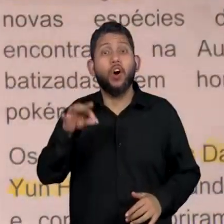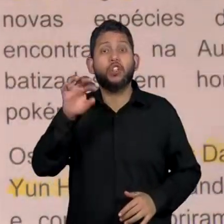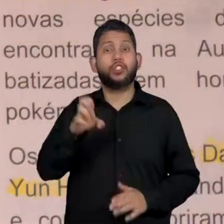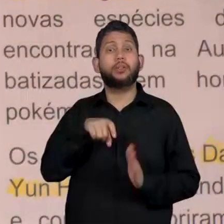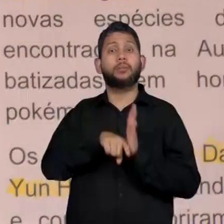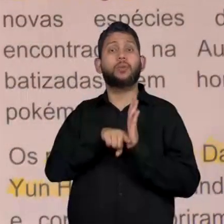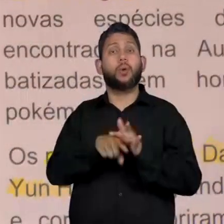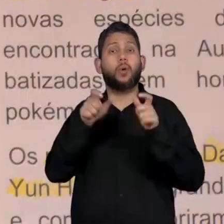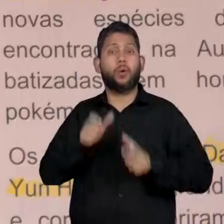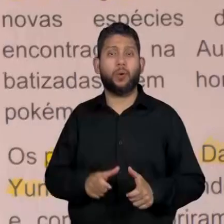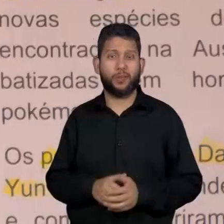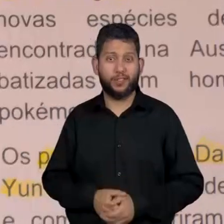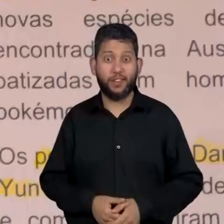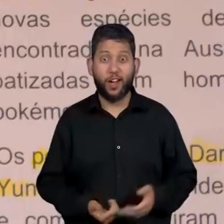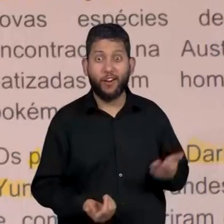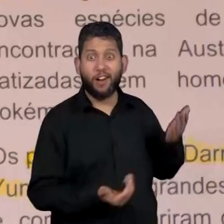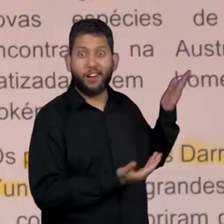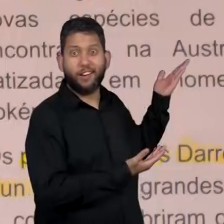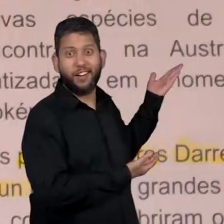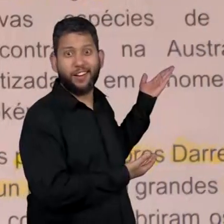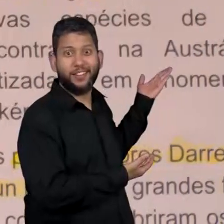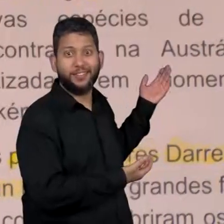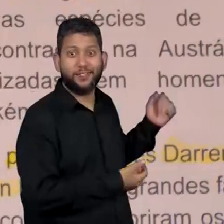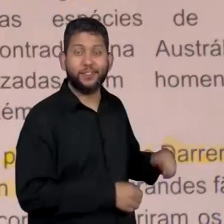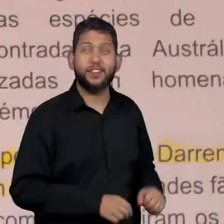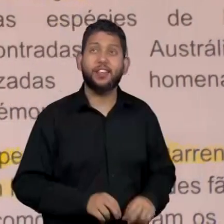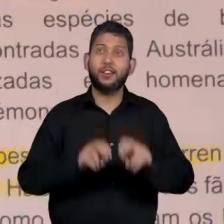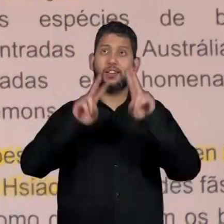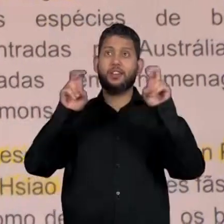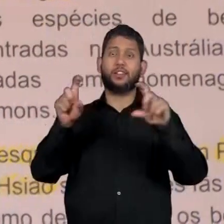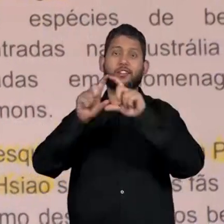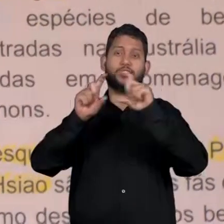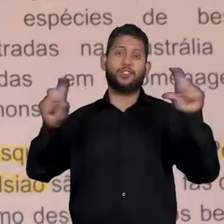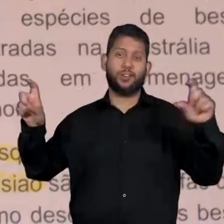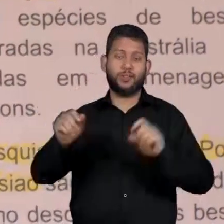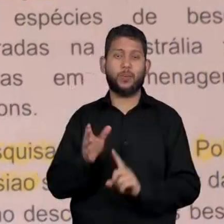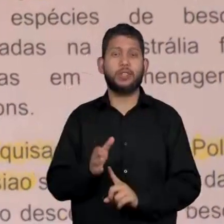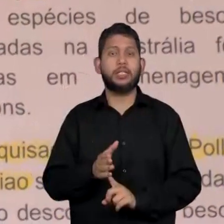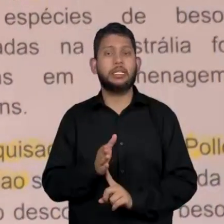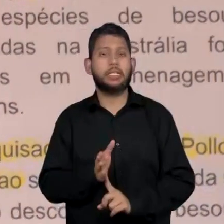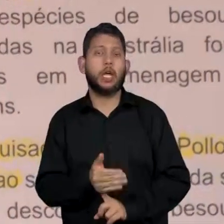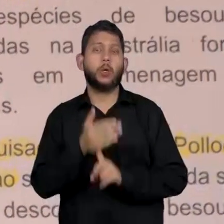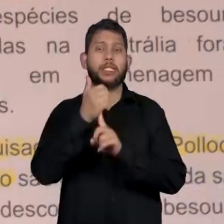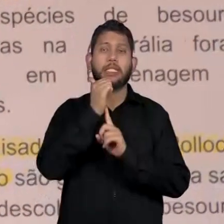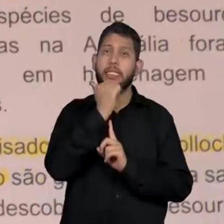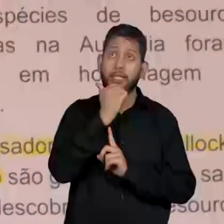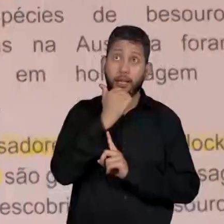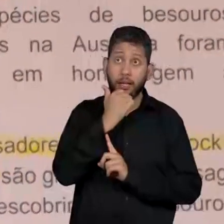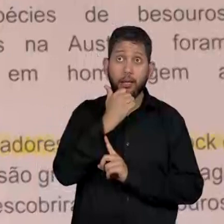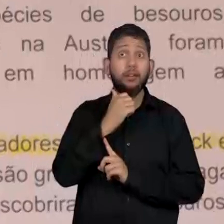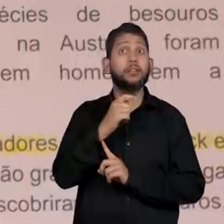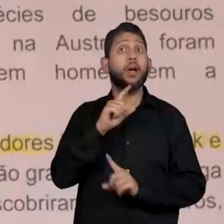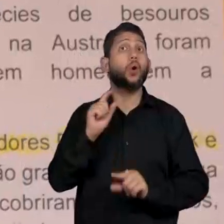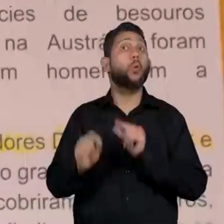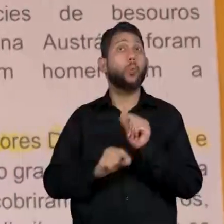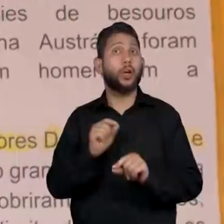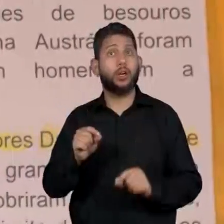E o mais incrível, o título aqui, Ciência e Tecnologia. Aí tem,